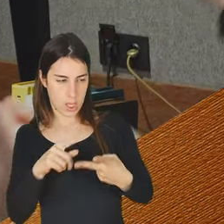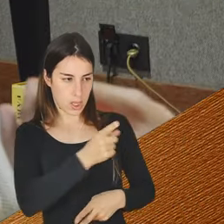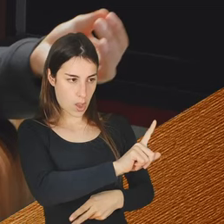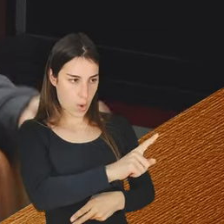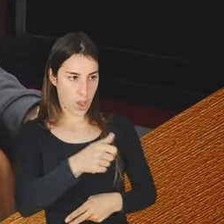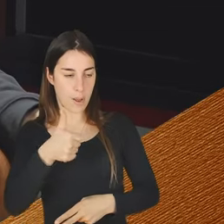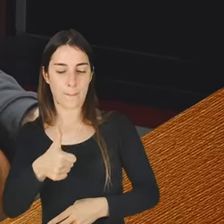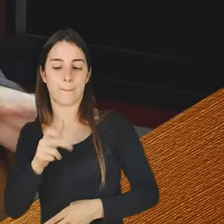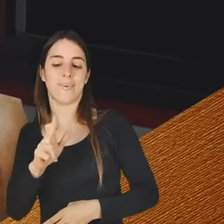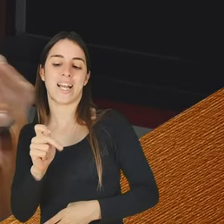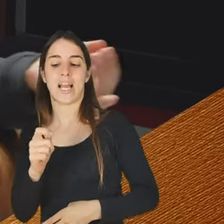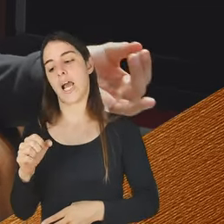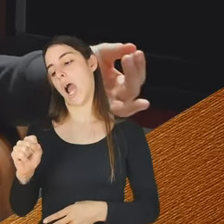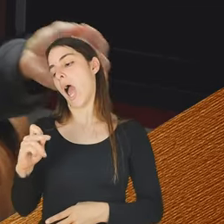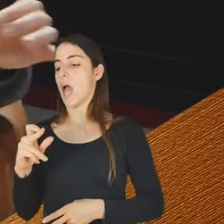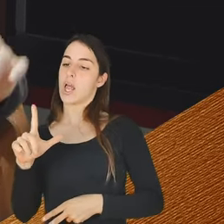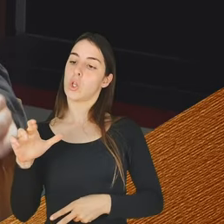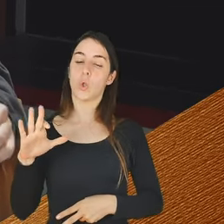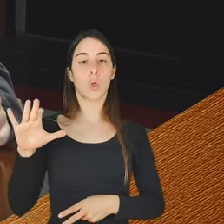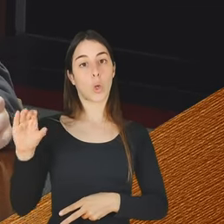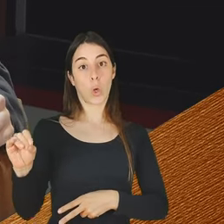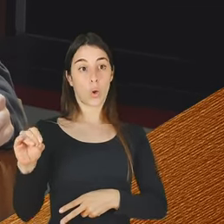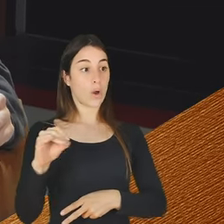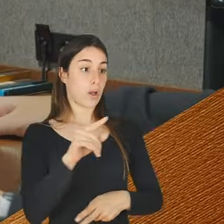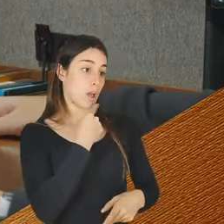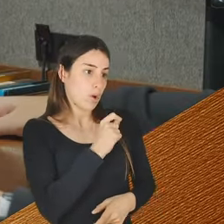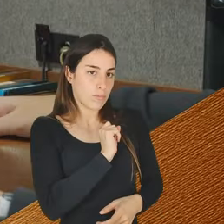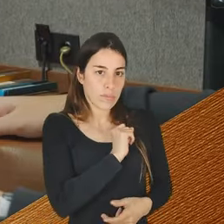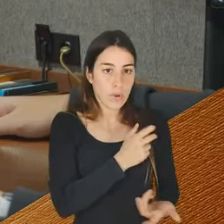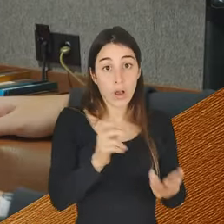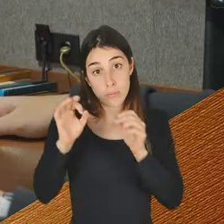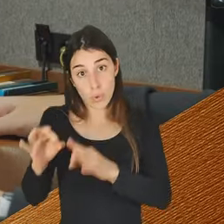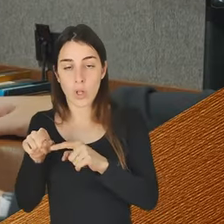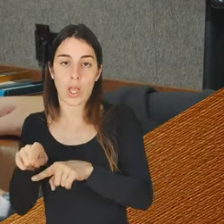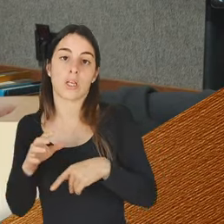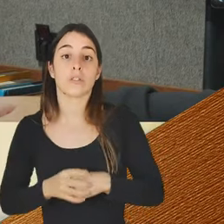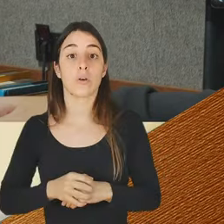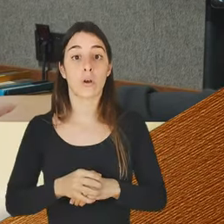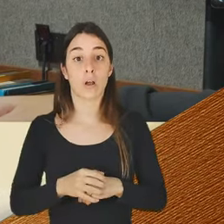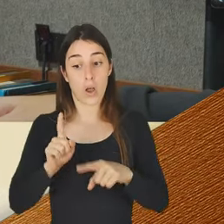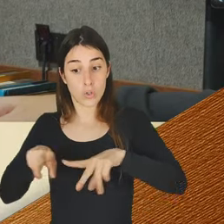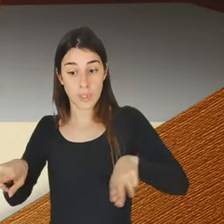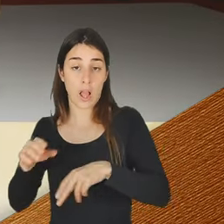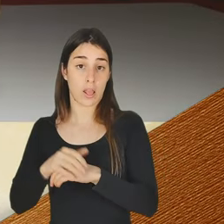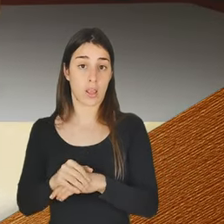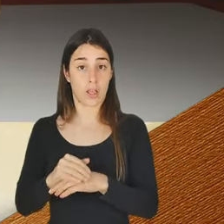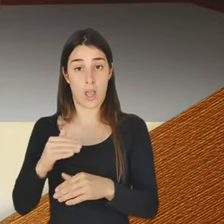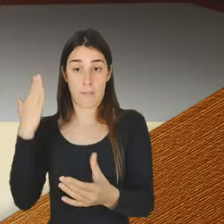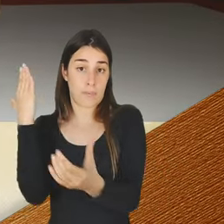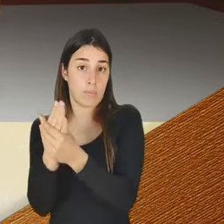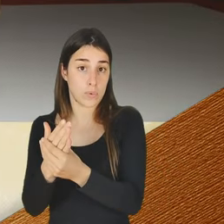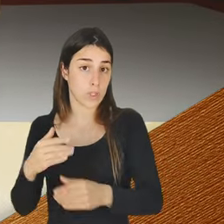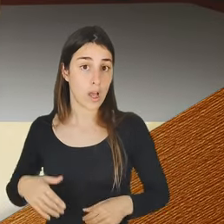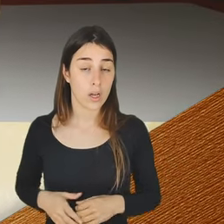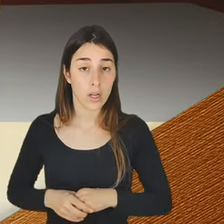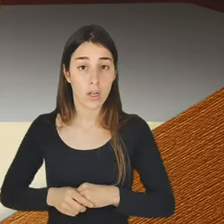nome, aliás. Bregalho? Sim. Bregalho, é processar o hospital? Pois, percebo perfeitamente que seja uma solução plausível. Mas, João, ajuda-me aqui a perceber